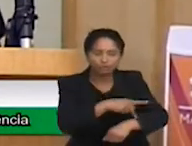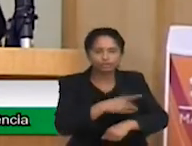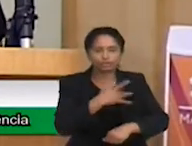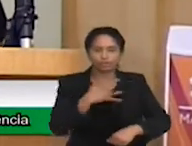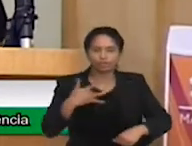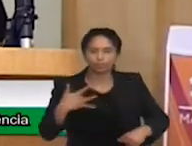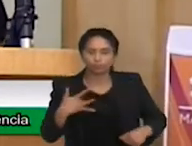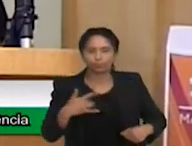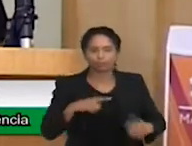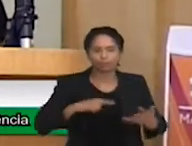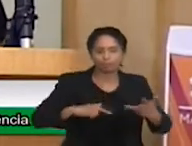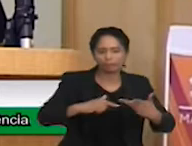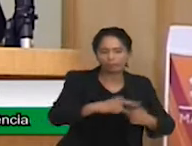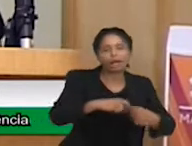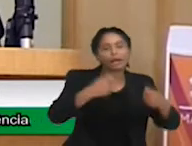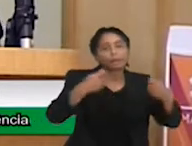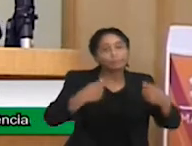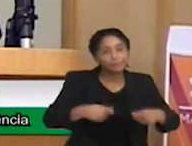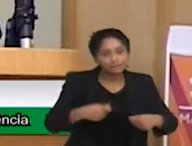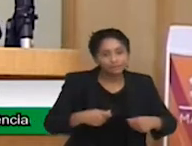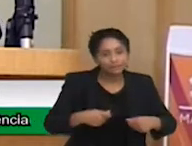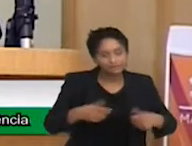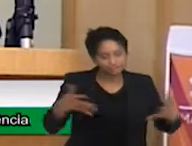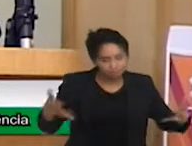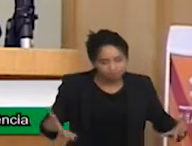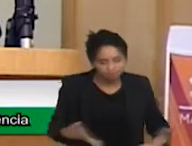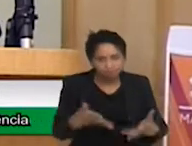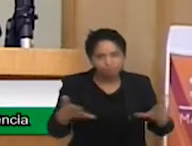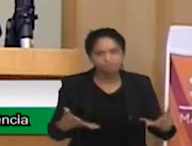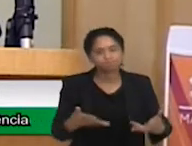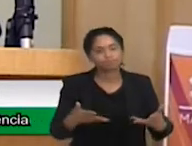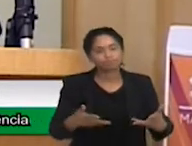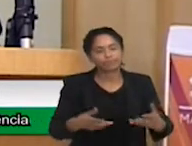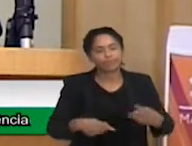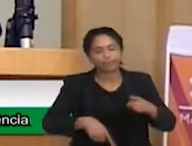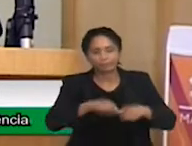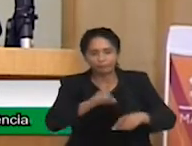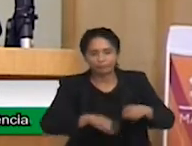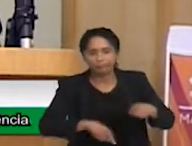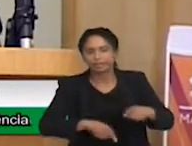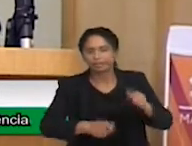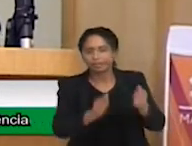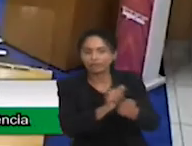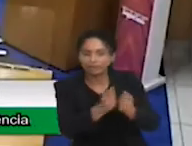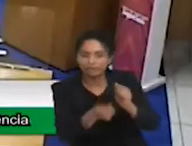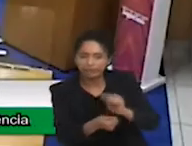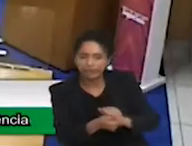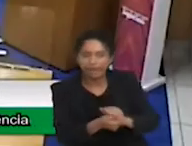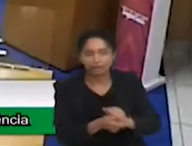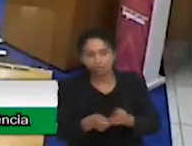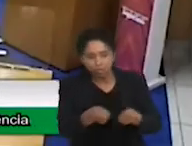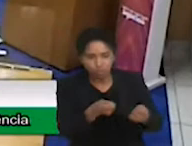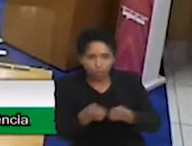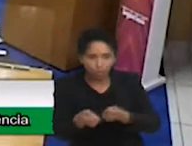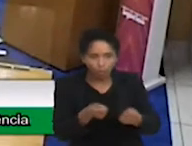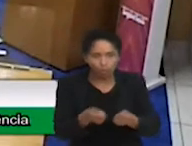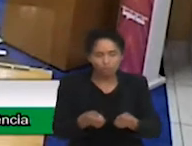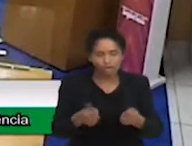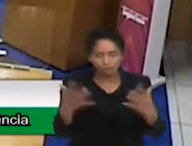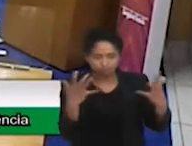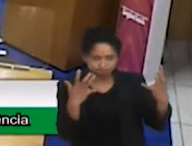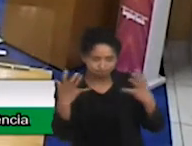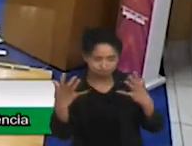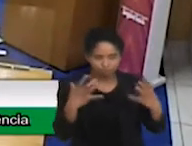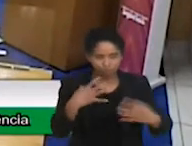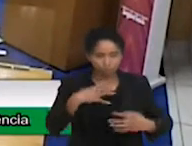habilidade e treinamento para gerenciar crises comportamentais. Sim, eles têm esses direitos garantidos por